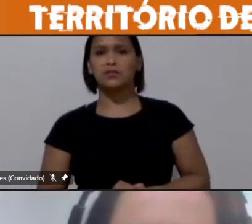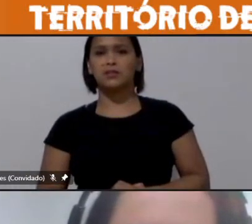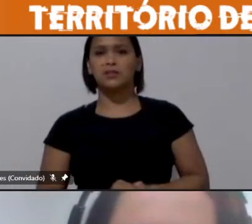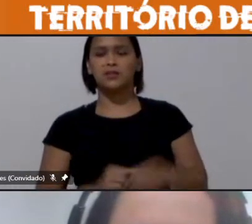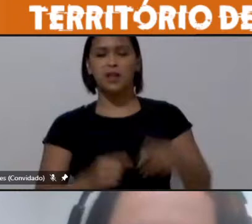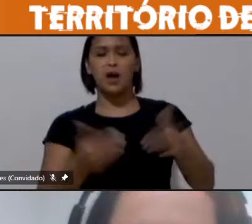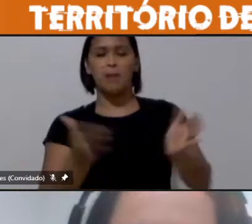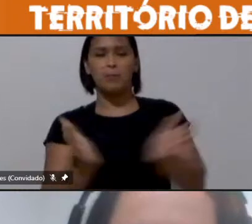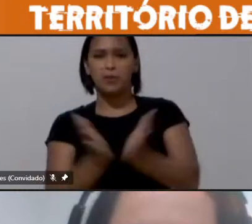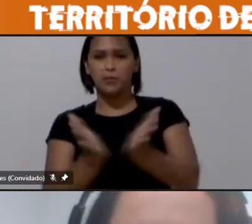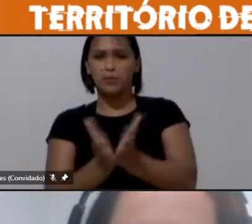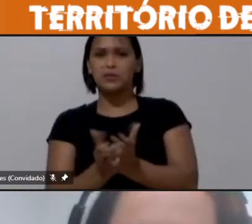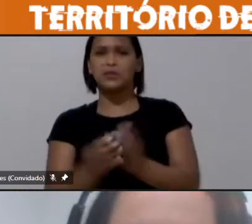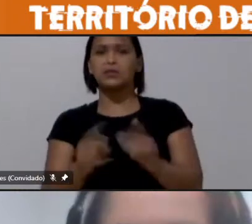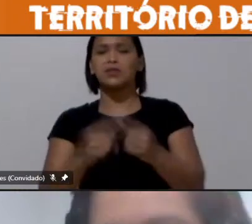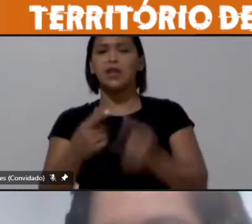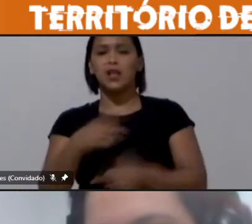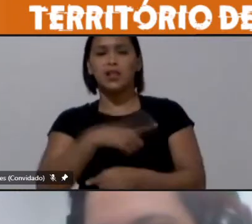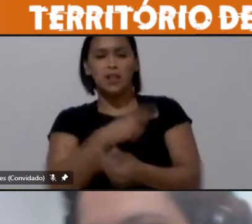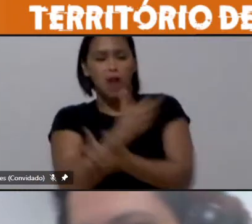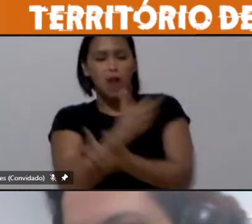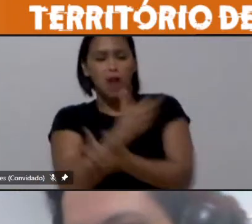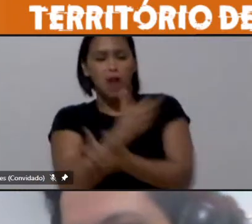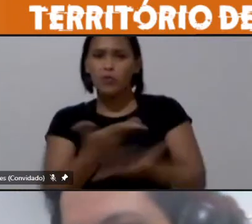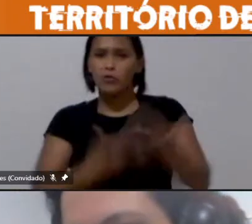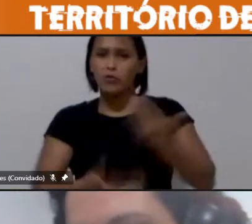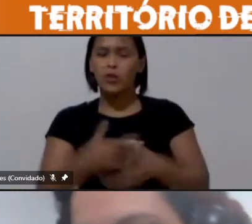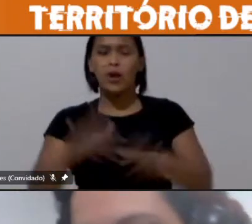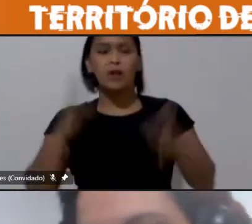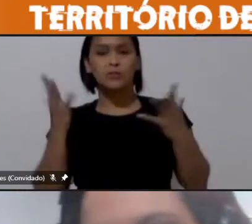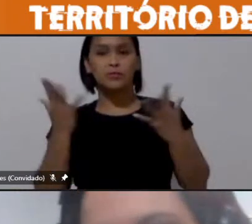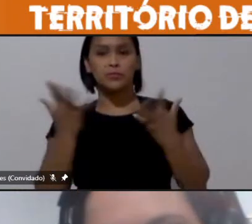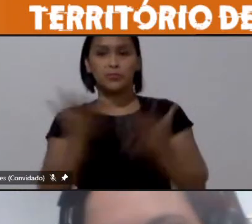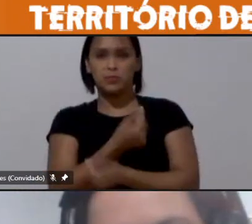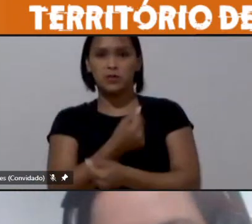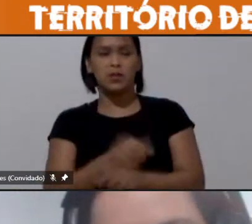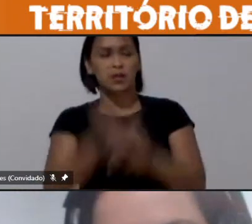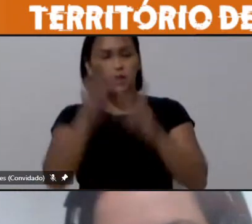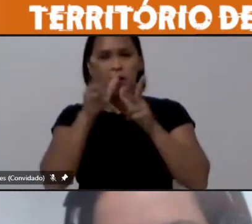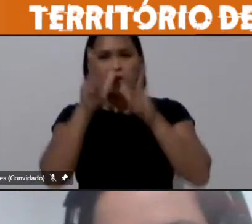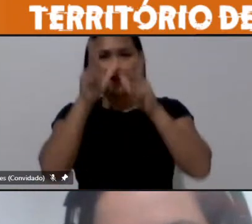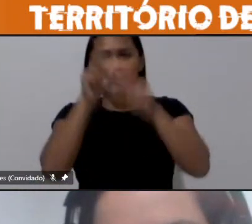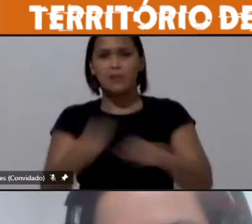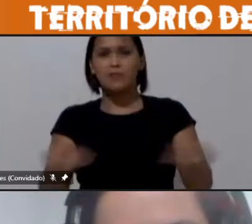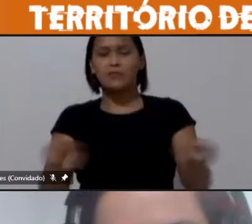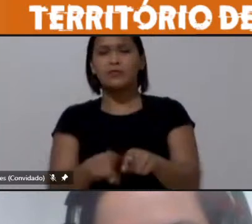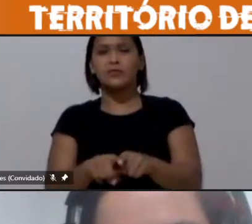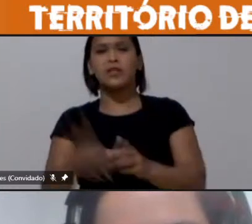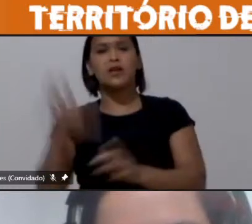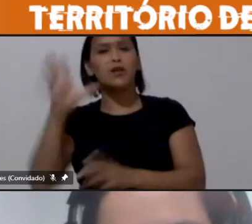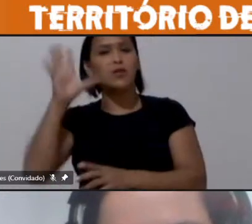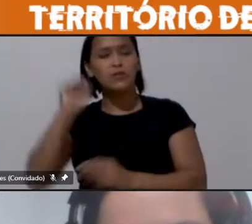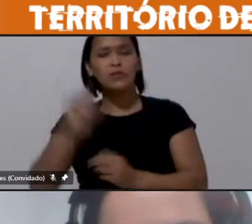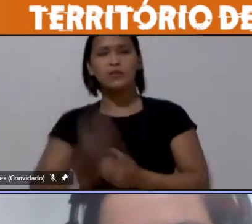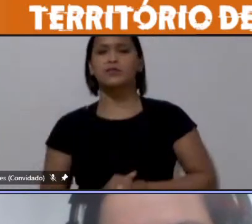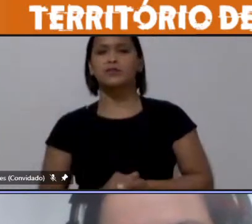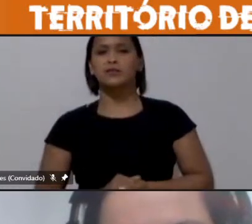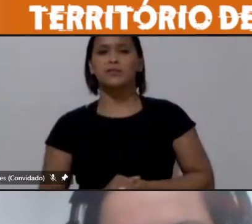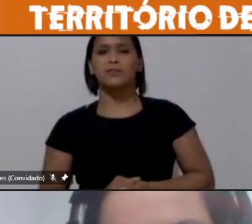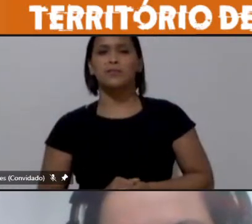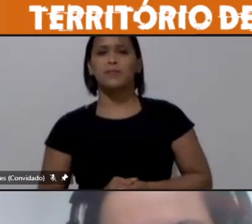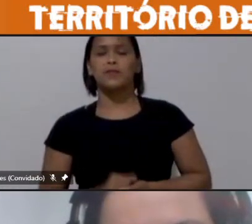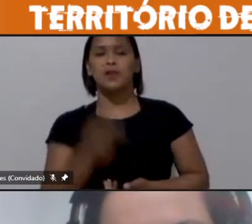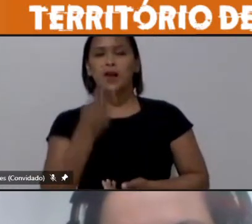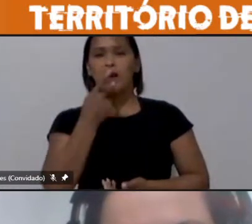pobres e a mobilidade tem muito a ver com isso foi fantástico super forte adoro sempre te ouvir eu vou